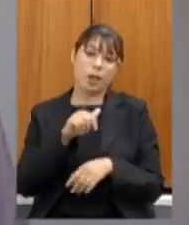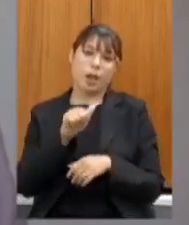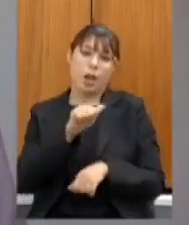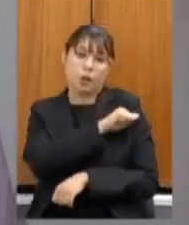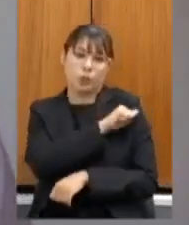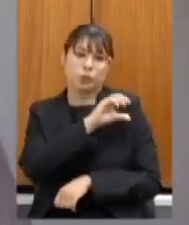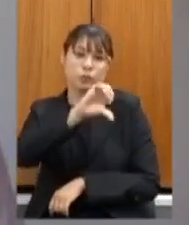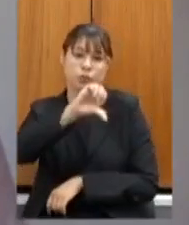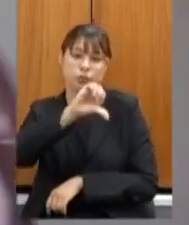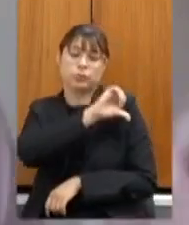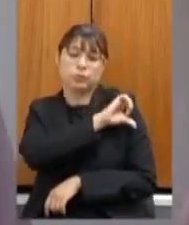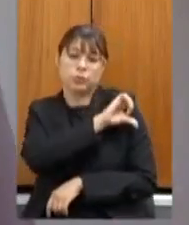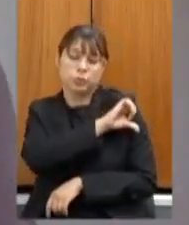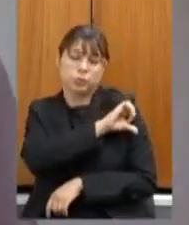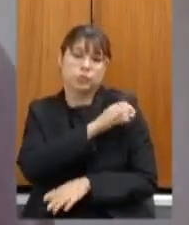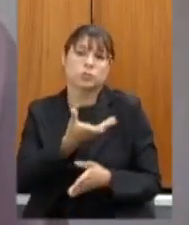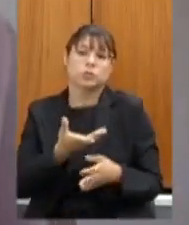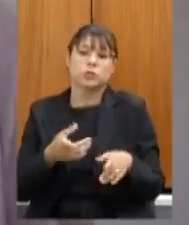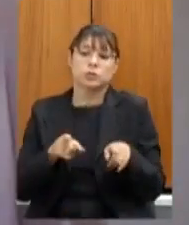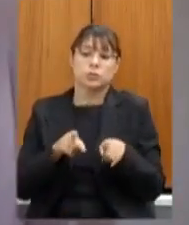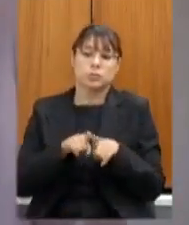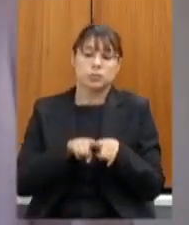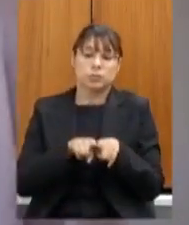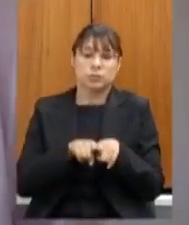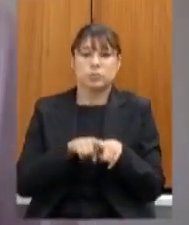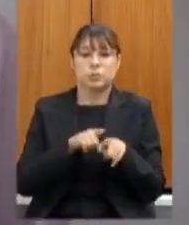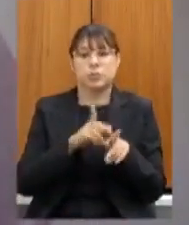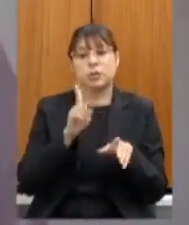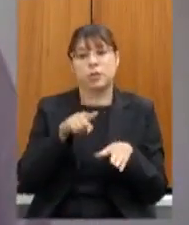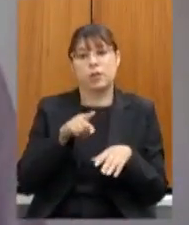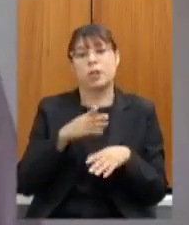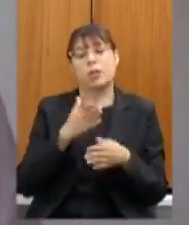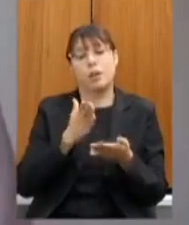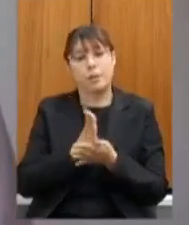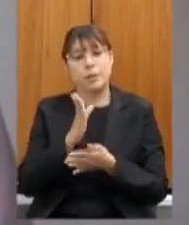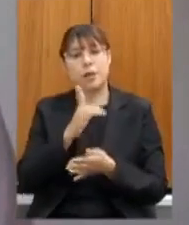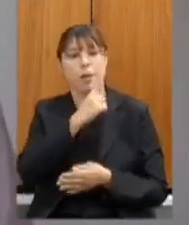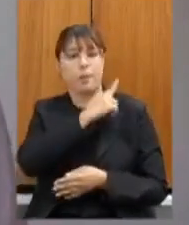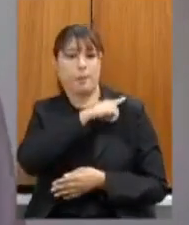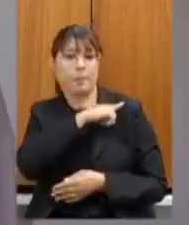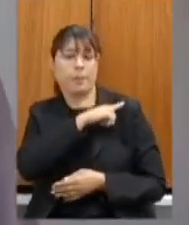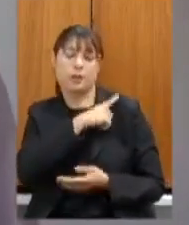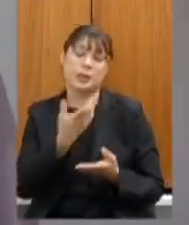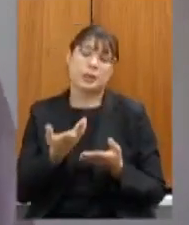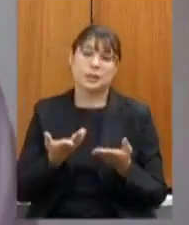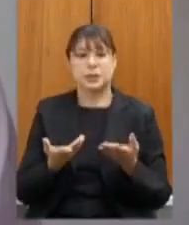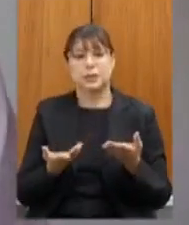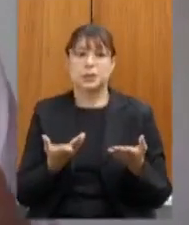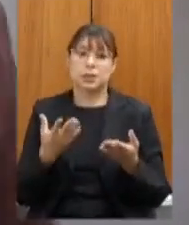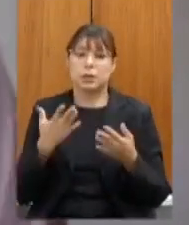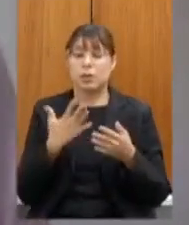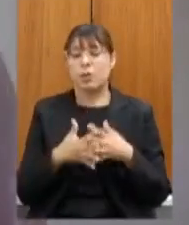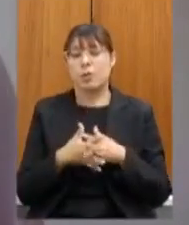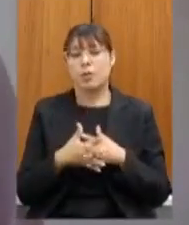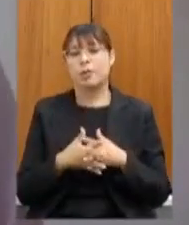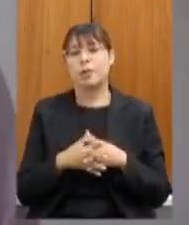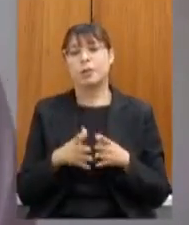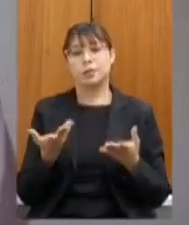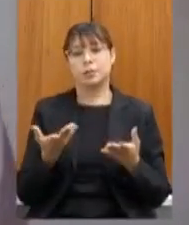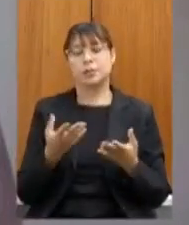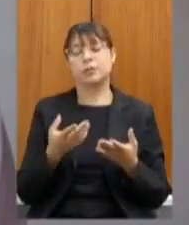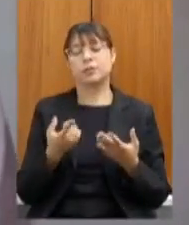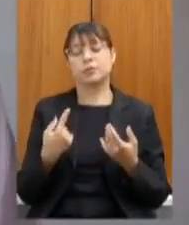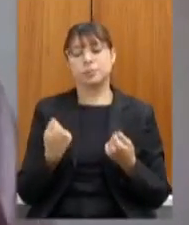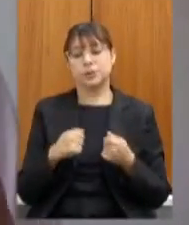prefeitura de belo horizonte para o nosso primeiro ano então a prefeitura teve que fazer uso de uma estratégia para que a gente consiga fazer essa